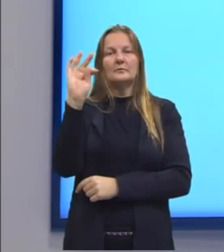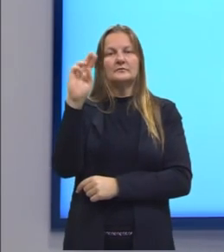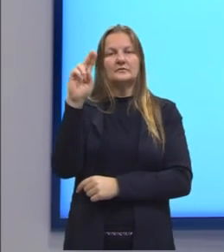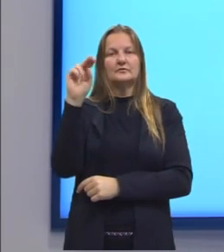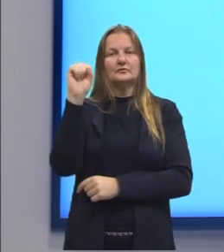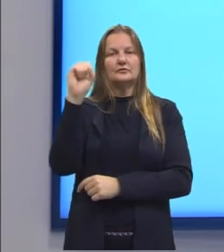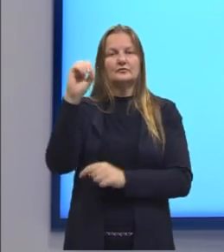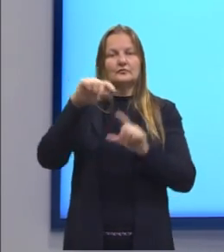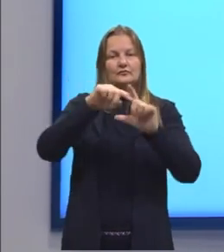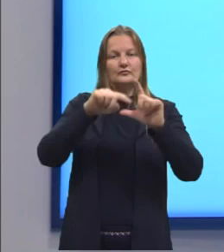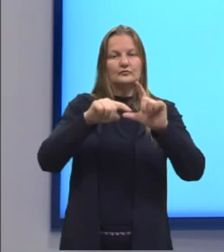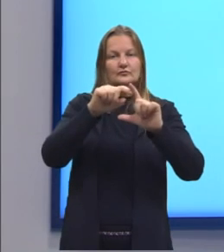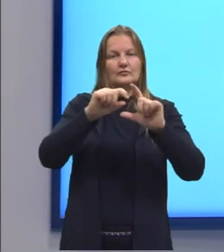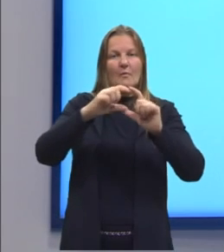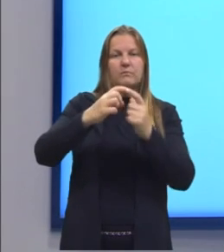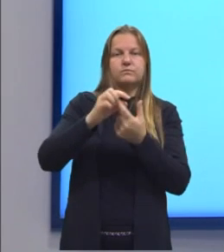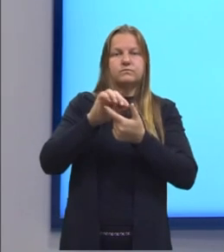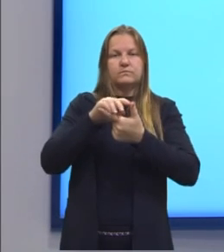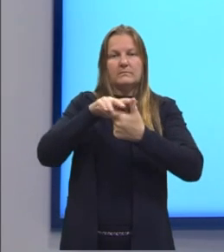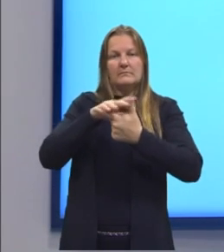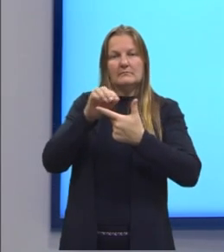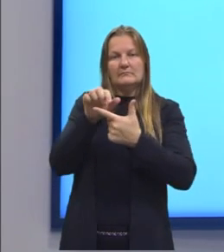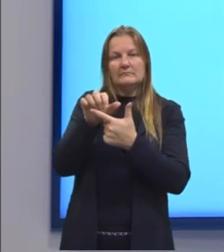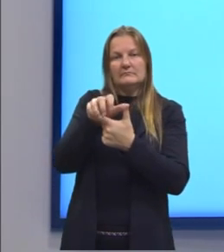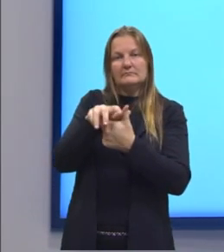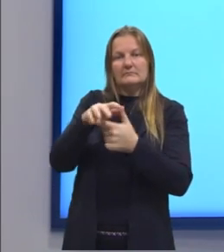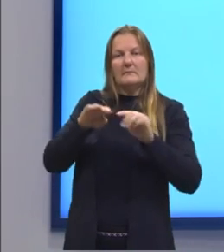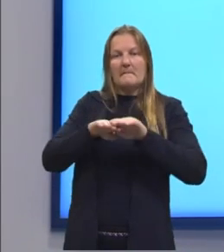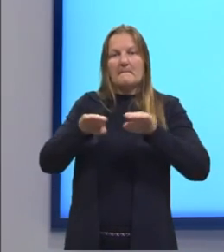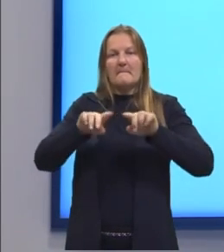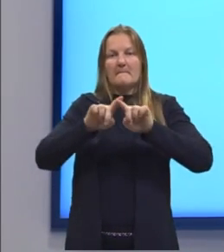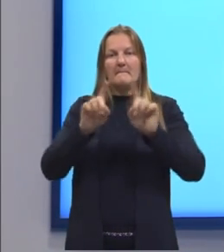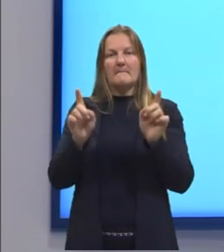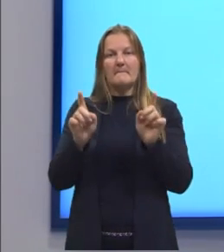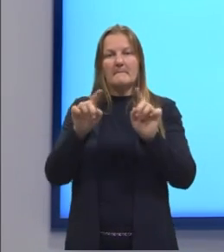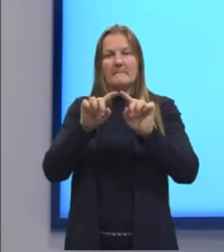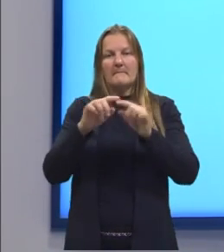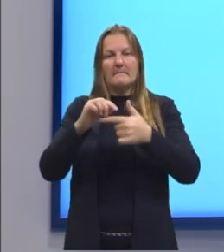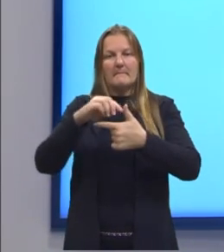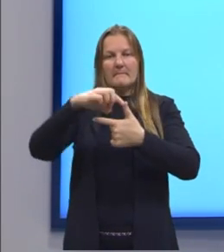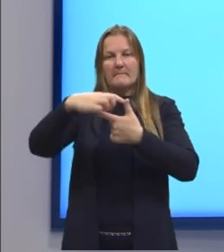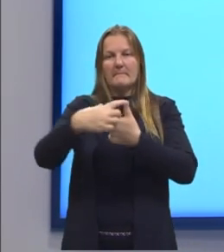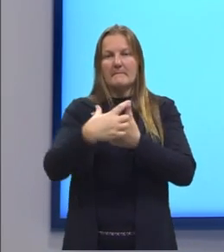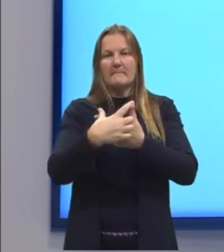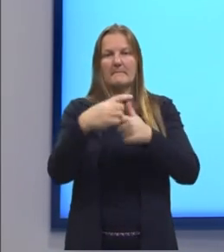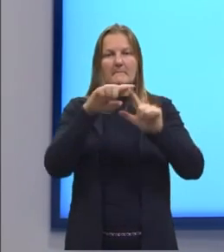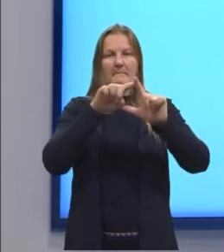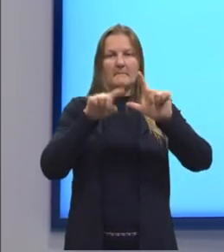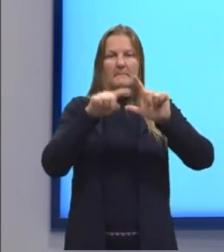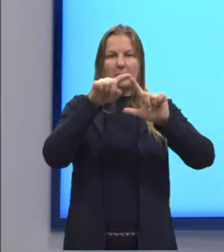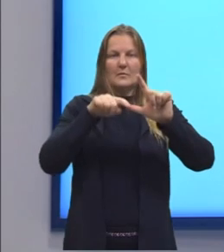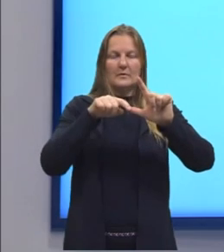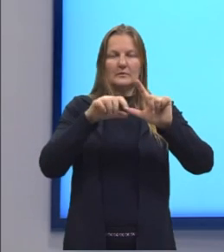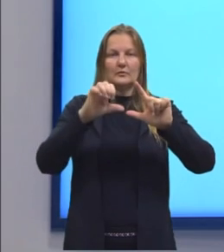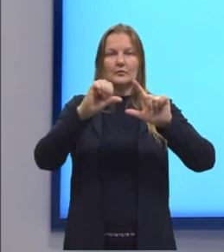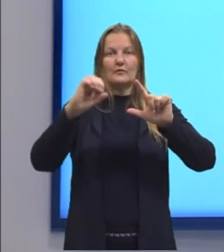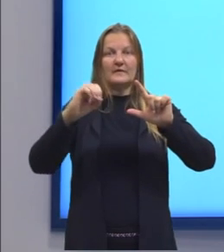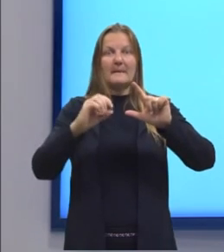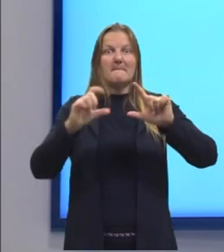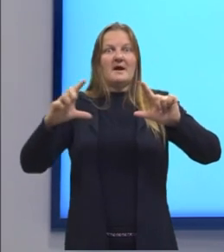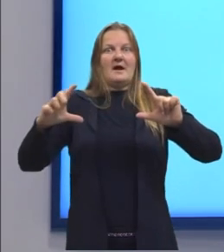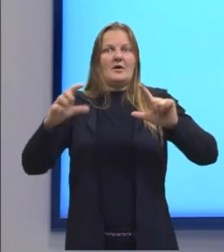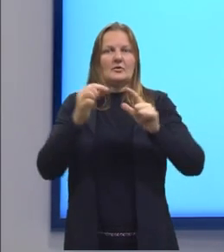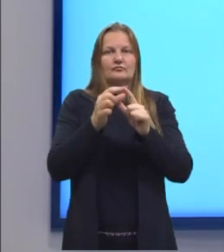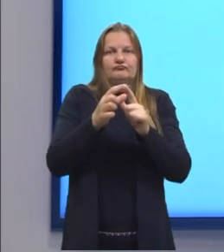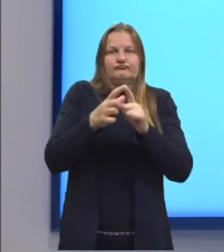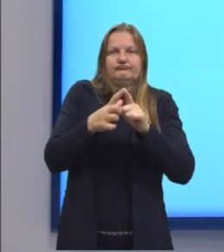um ângulo interno maior do que 90 graus Então aqui nós não vamos focar no triângulo retângulo mas sim